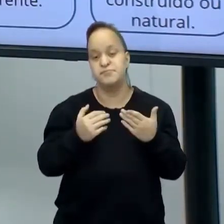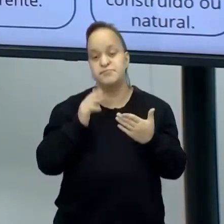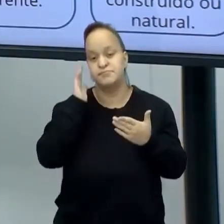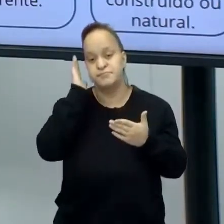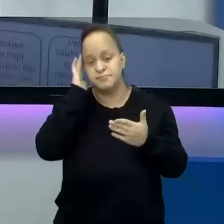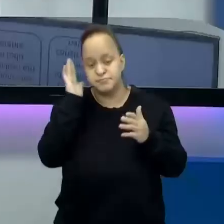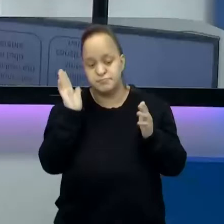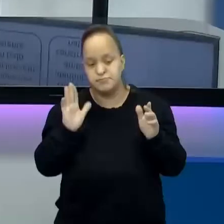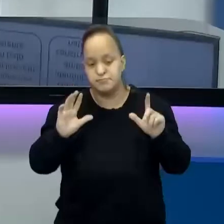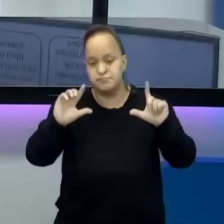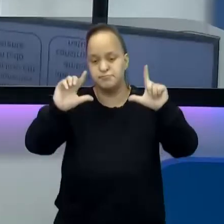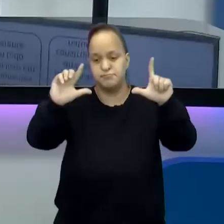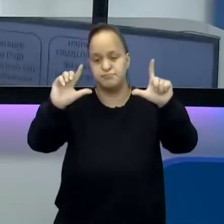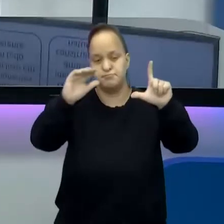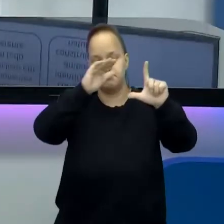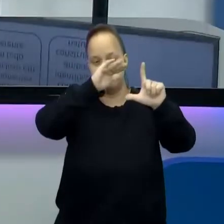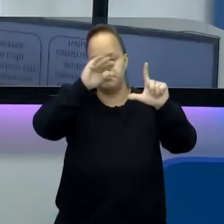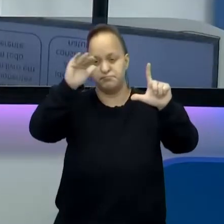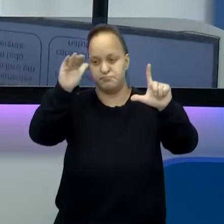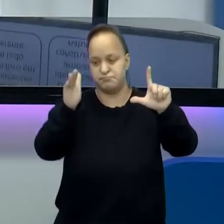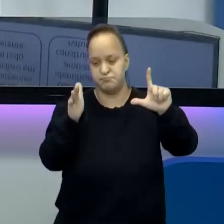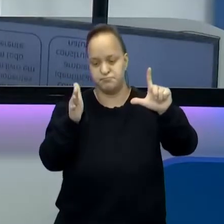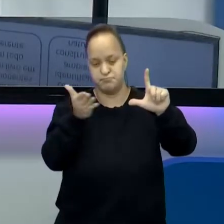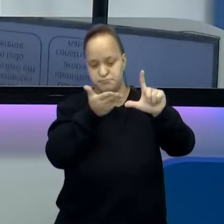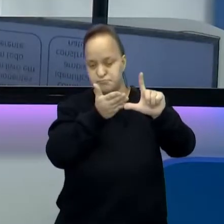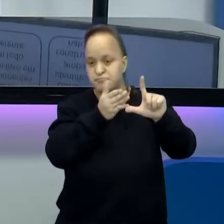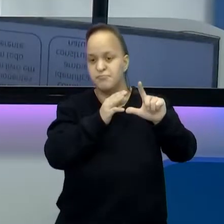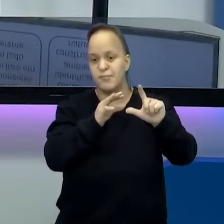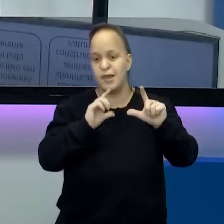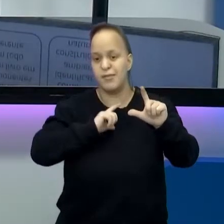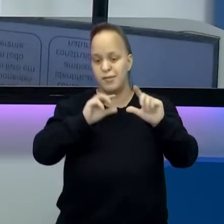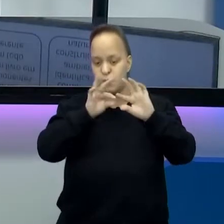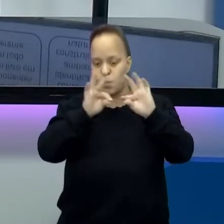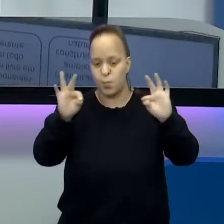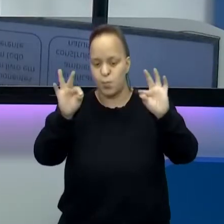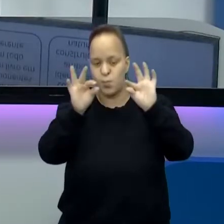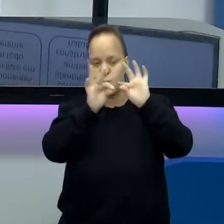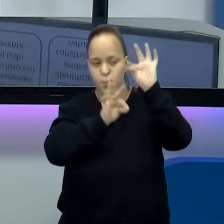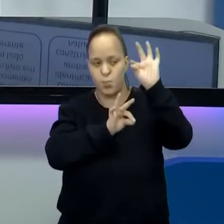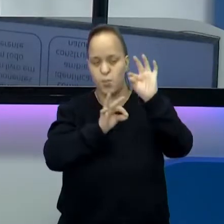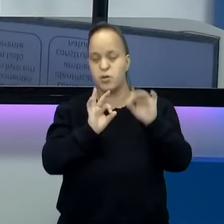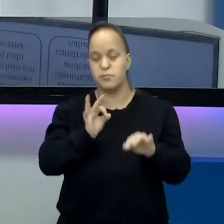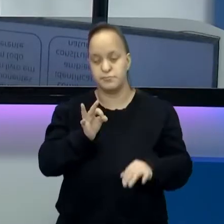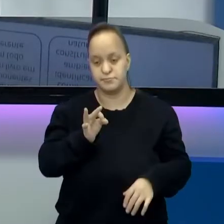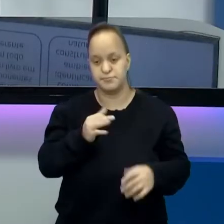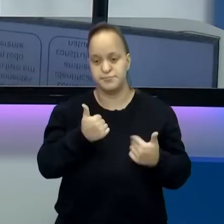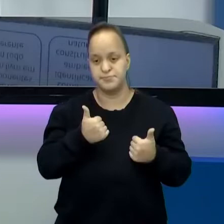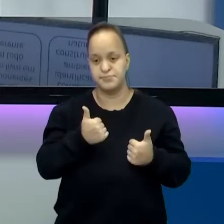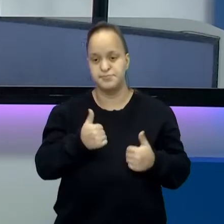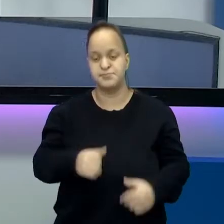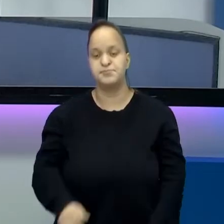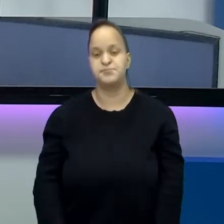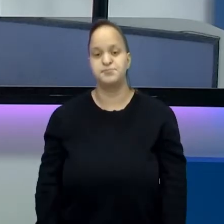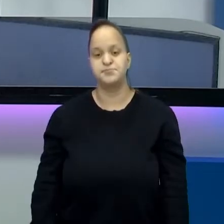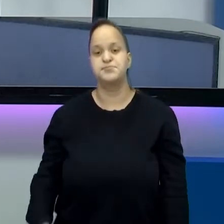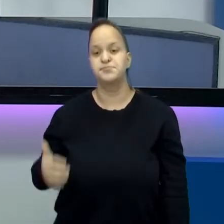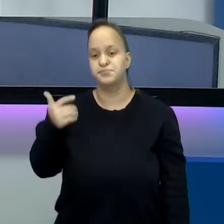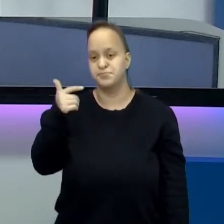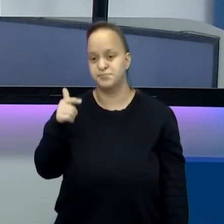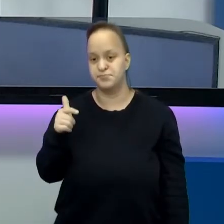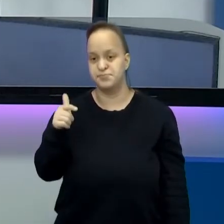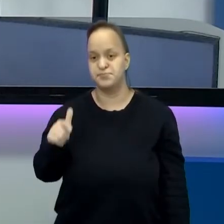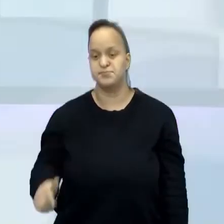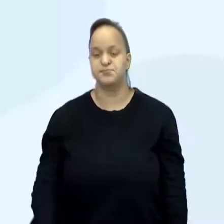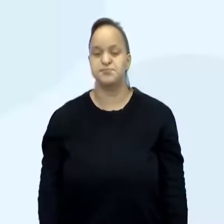fechadinho, quadradinho, dentro daqueles princípios. Combinado? Bora que tem mais. Bora que tem mais.